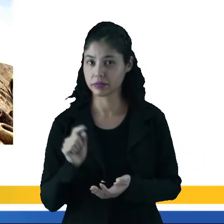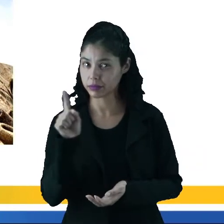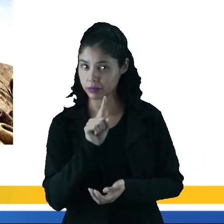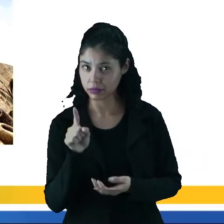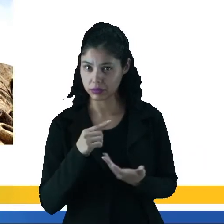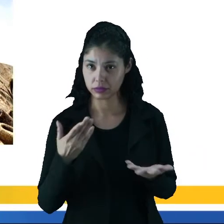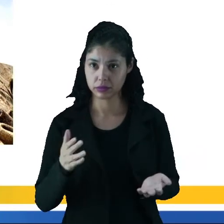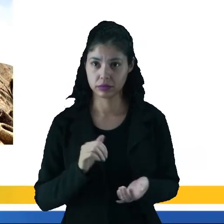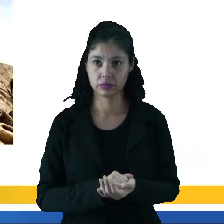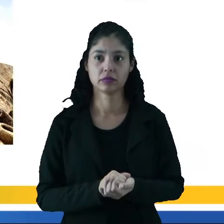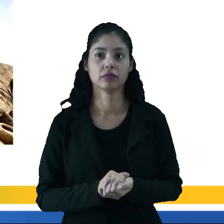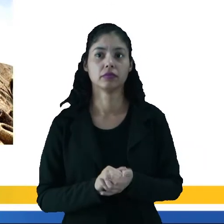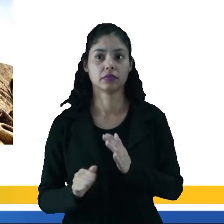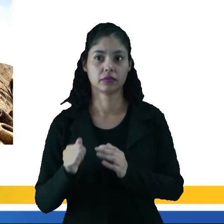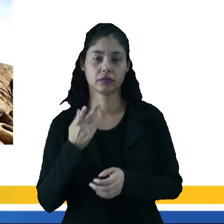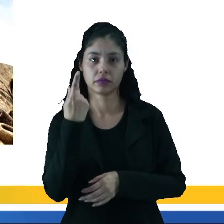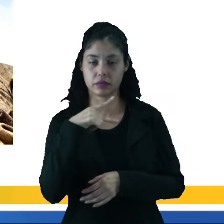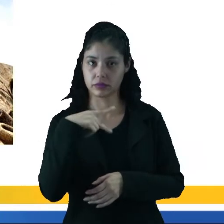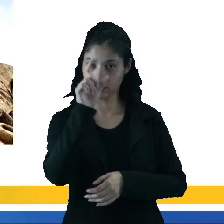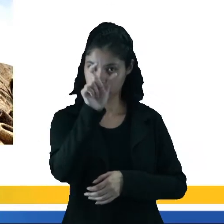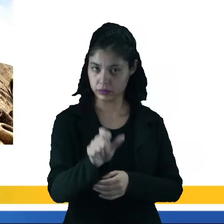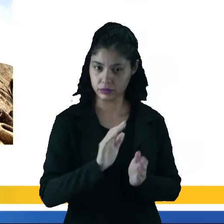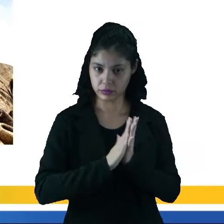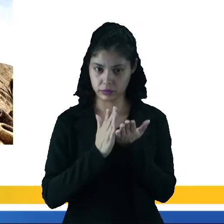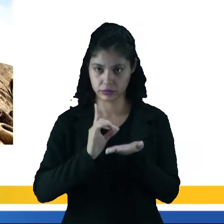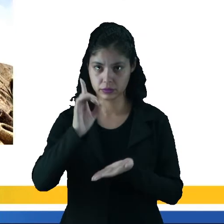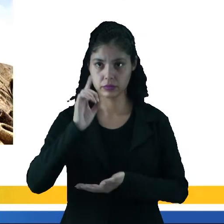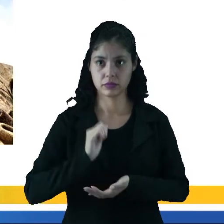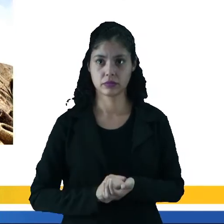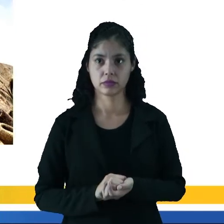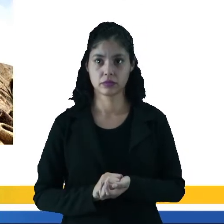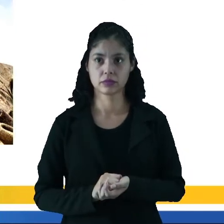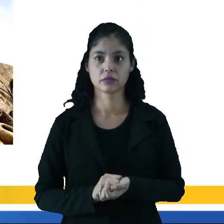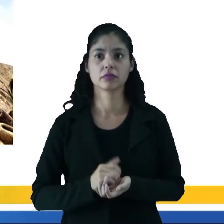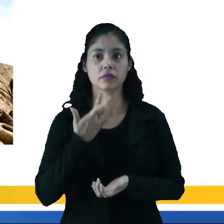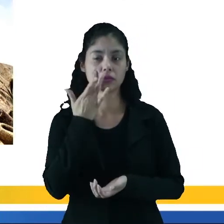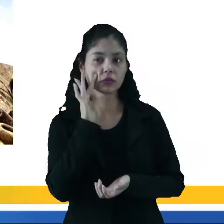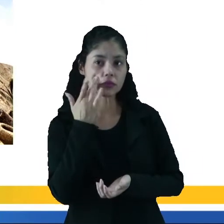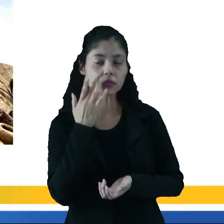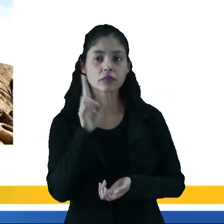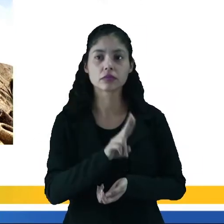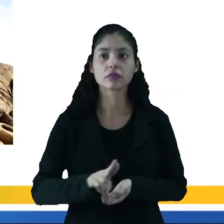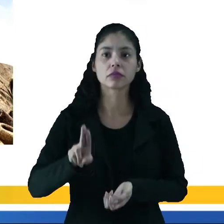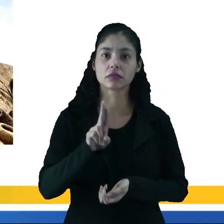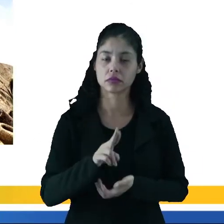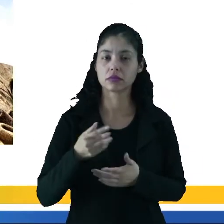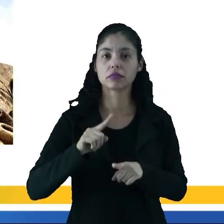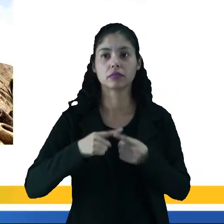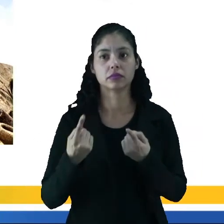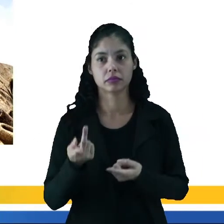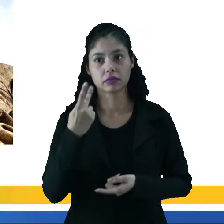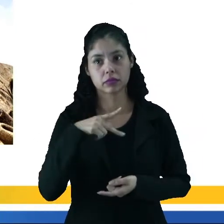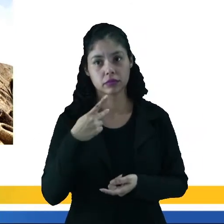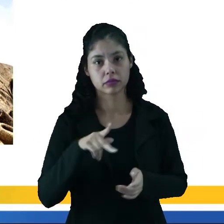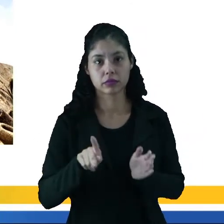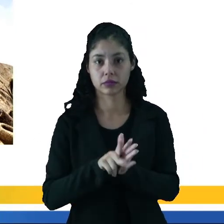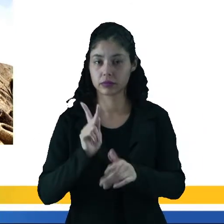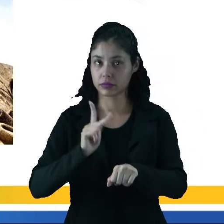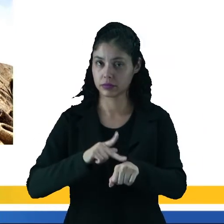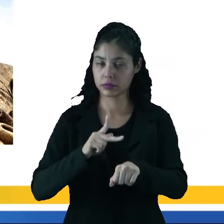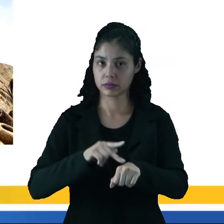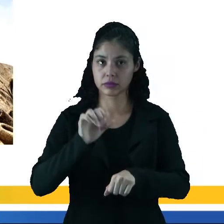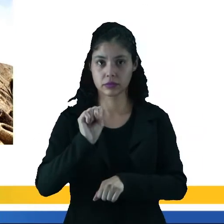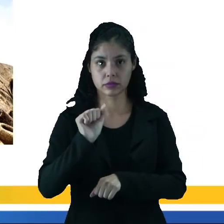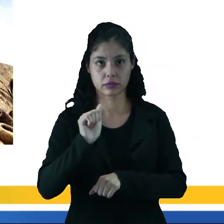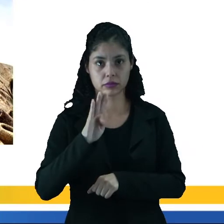corte não, né, gente? Eram os profetas bíblicos, né? Folhas de ouro que eram usadas, mas esses profetas foram feitos em pedra